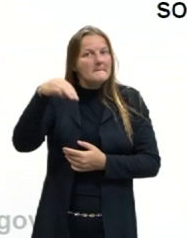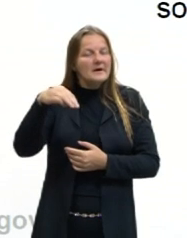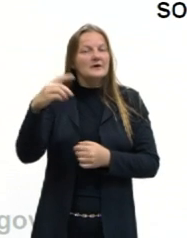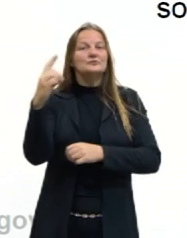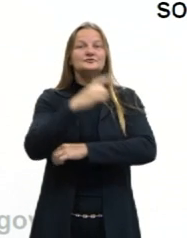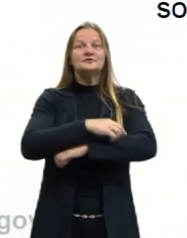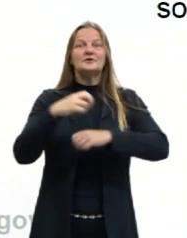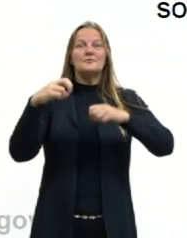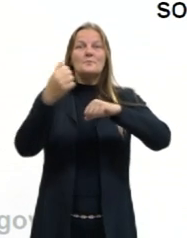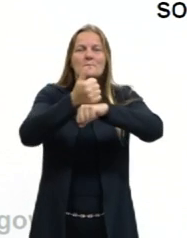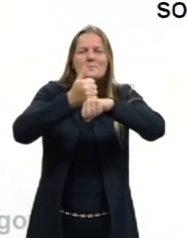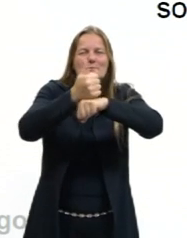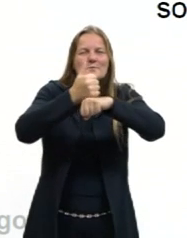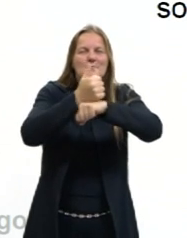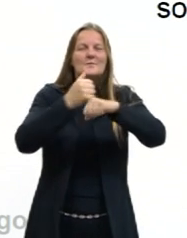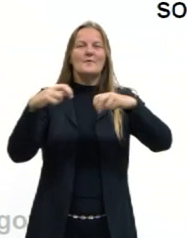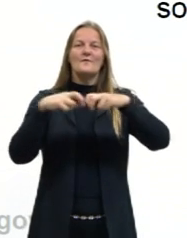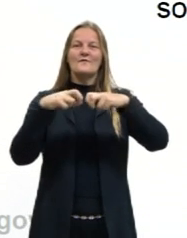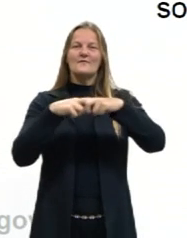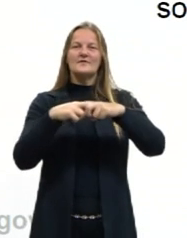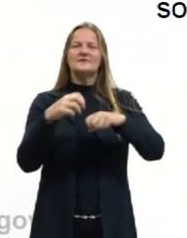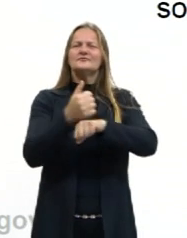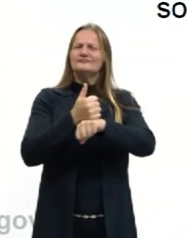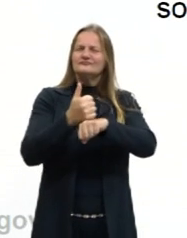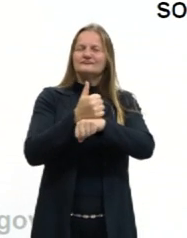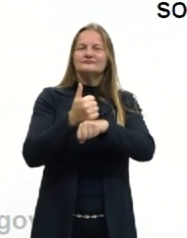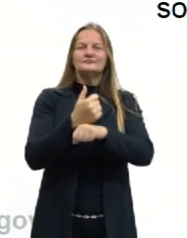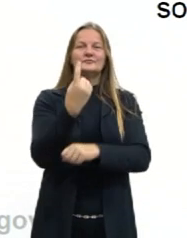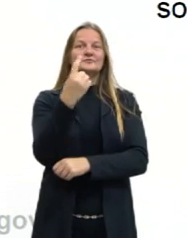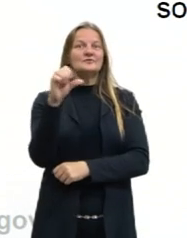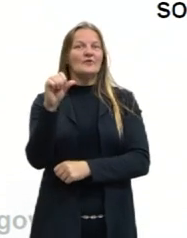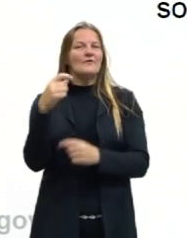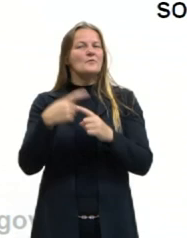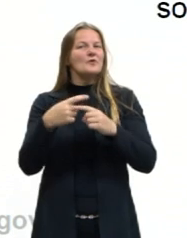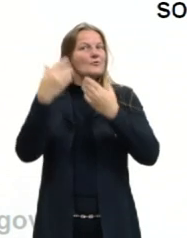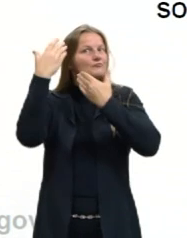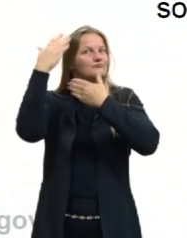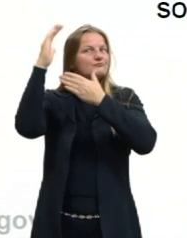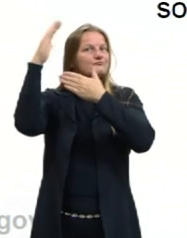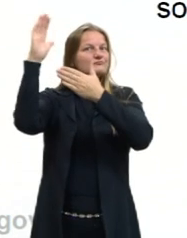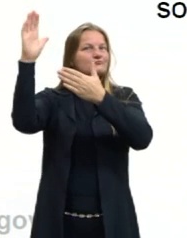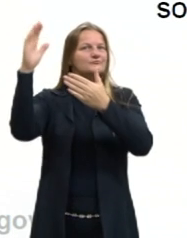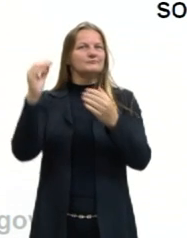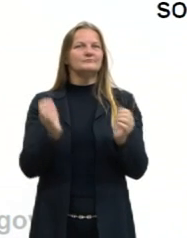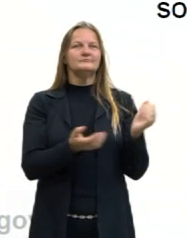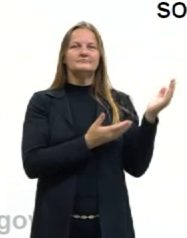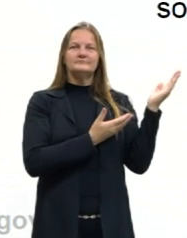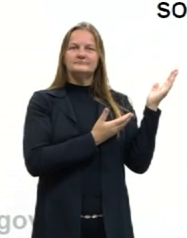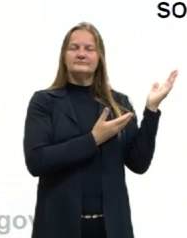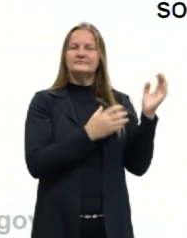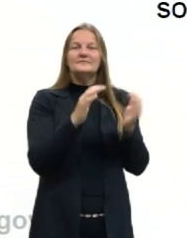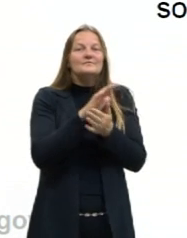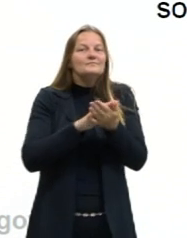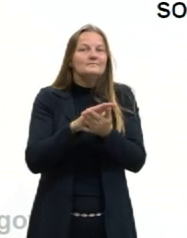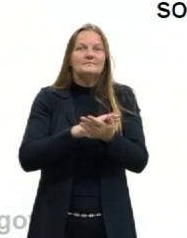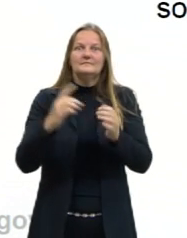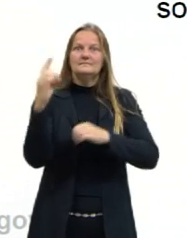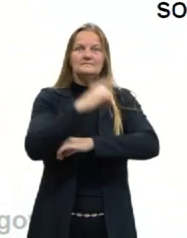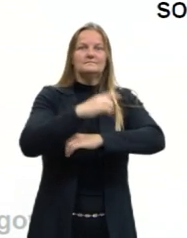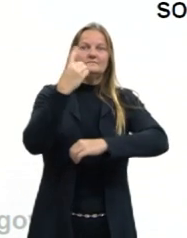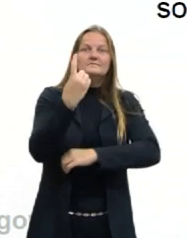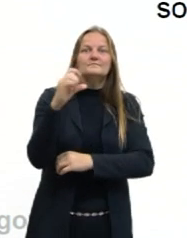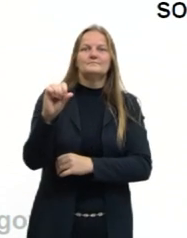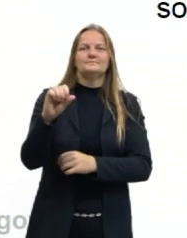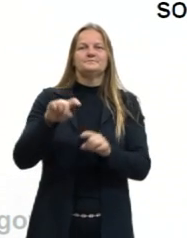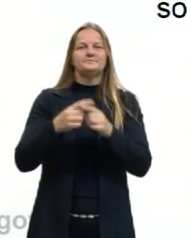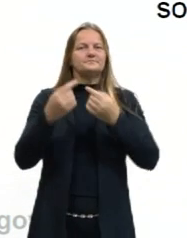físico. Essa data, 19 de maio, ela é uma alusão. Então não necessariamente ocorreu um evento no dia 19 de maio.